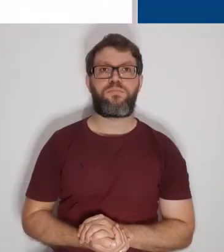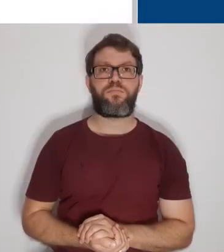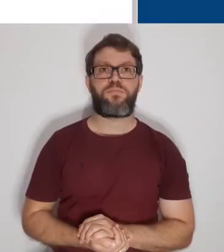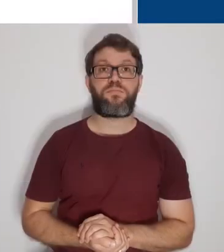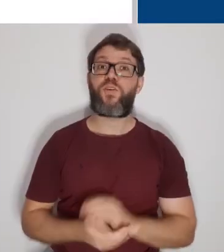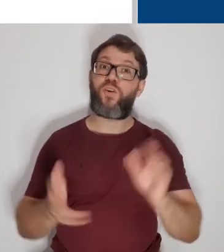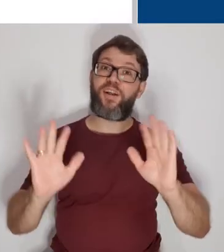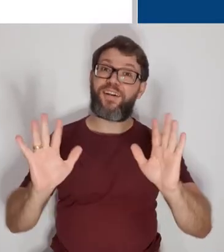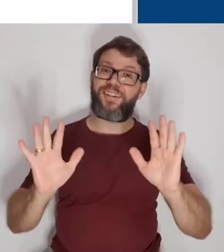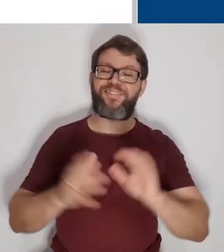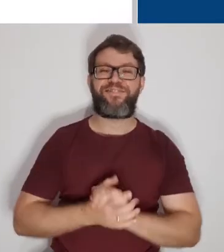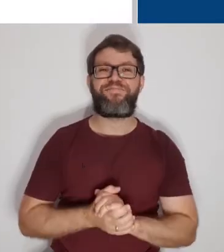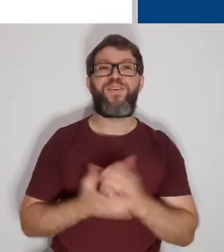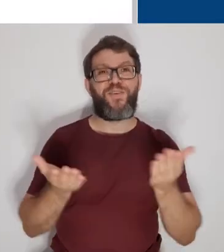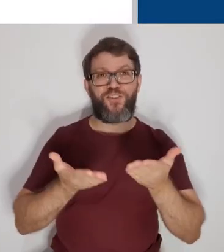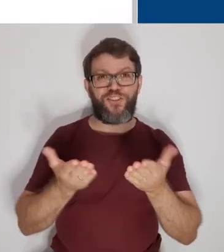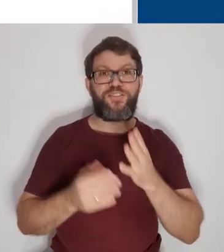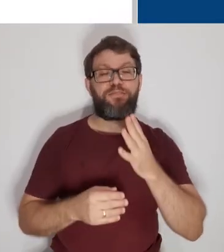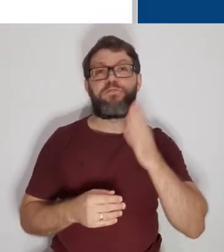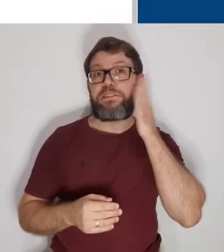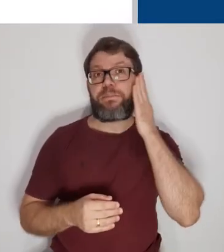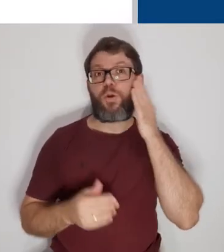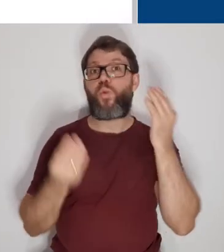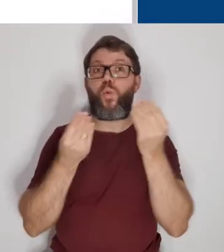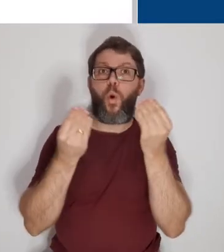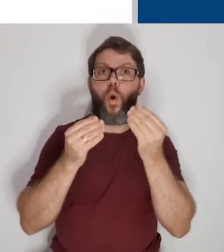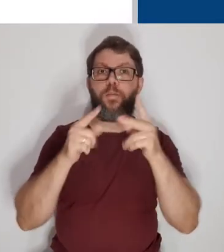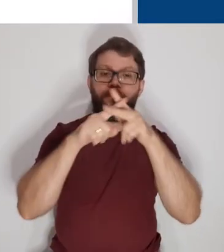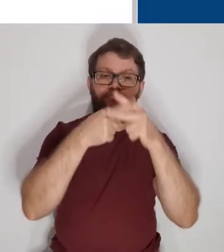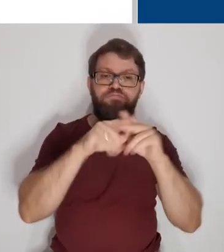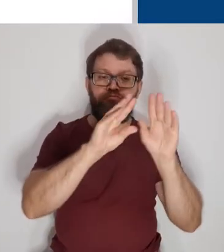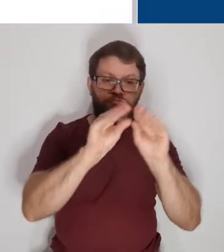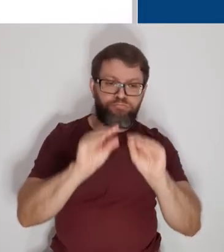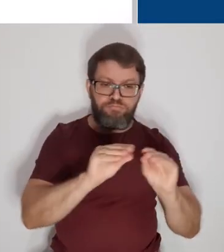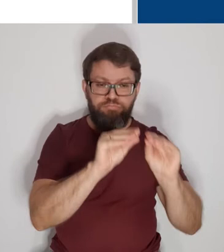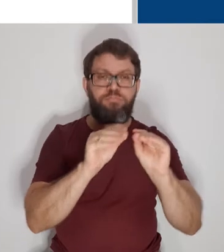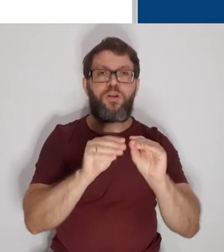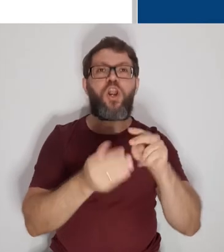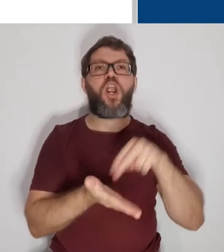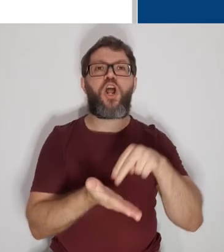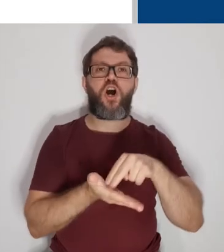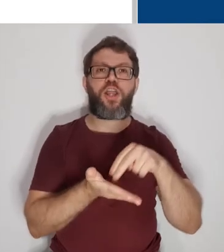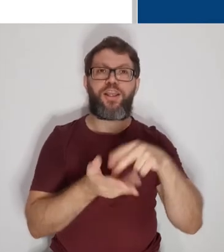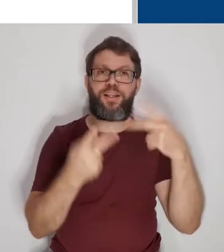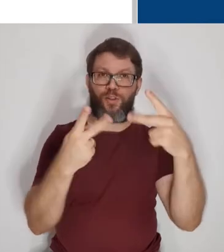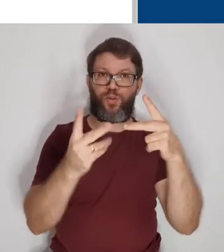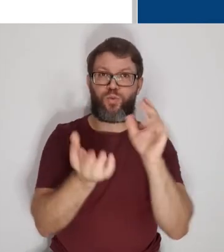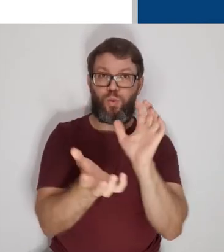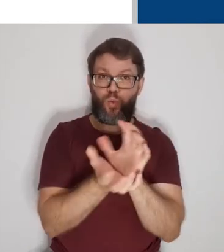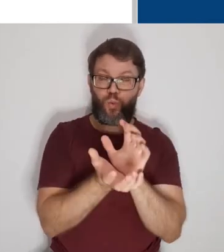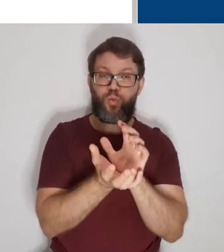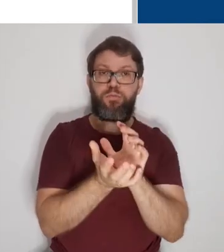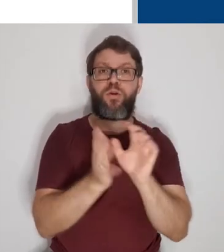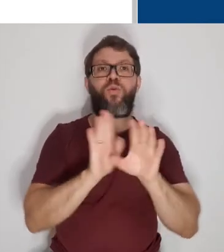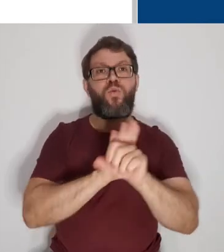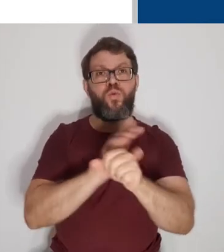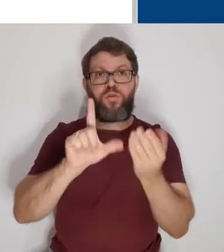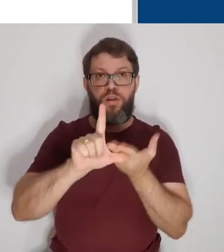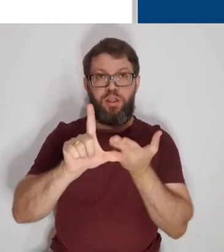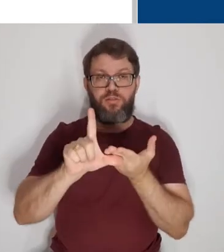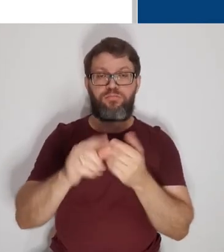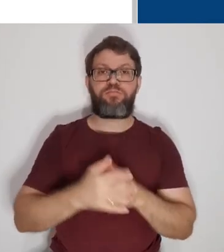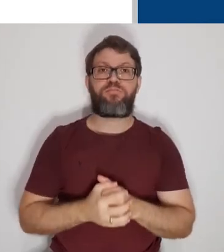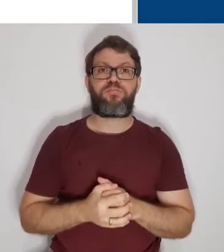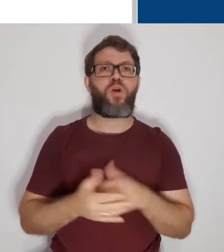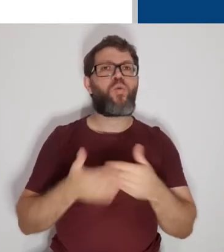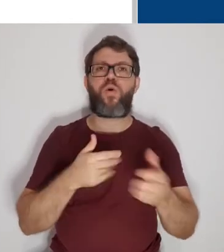Olá, hoje vamos saber como configurar a atribuição de notas da sua turma no Google Classroom. Em qualquer